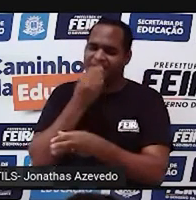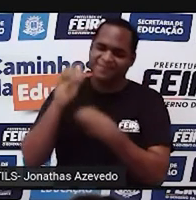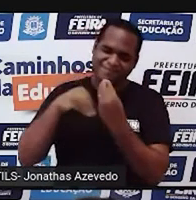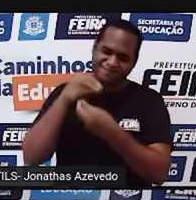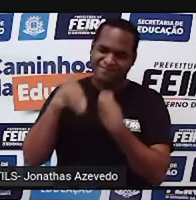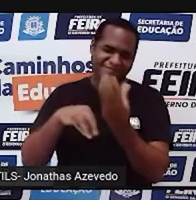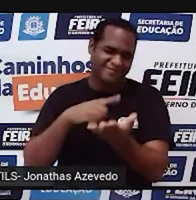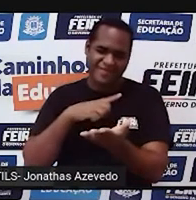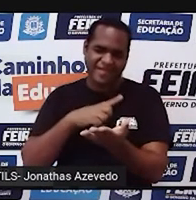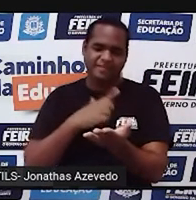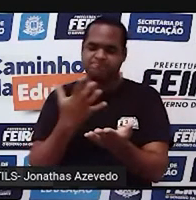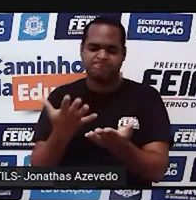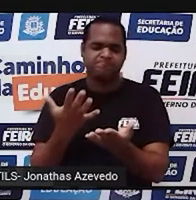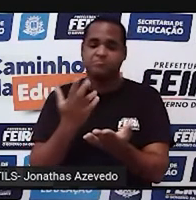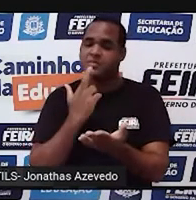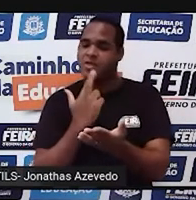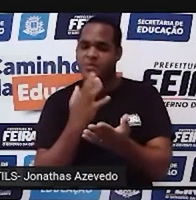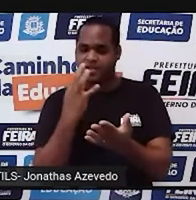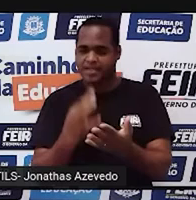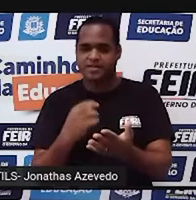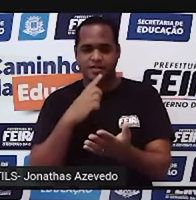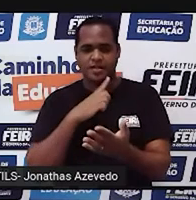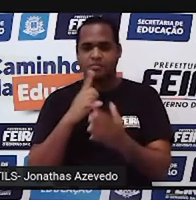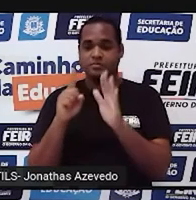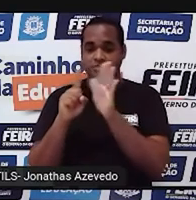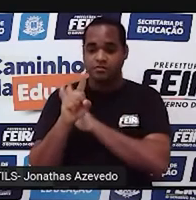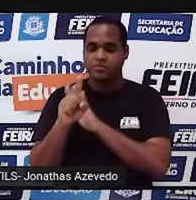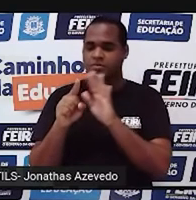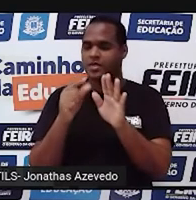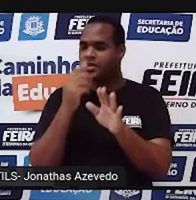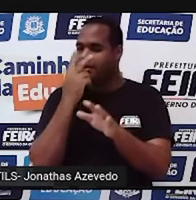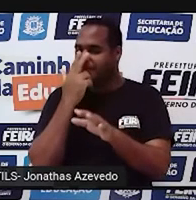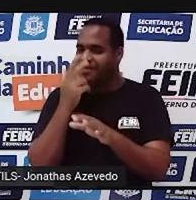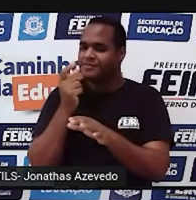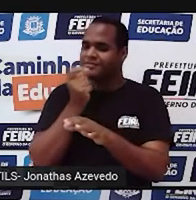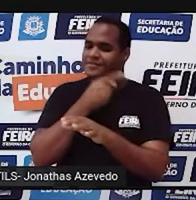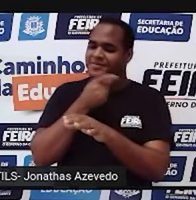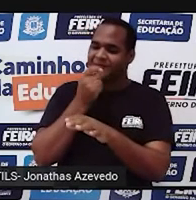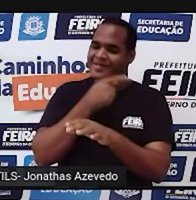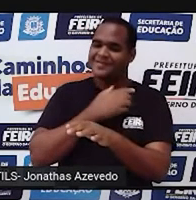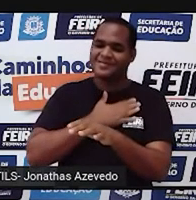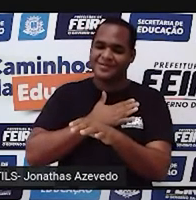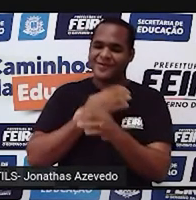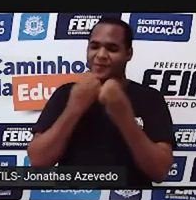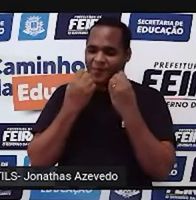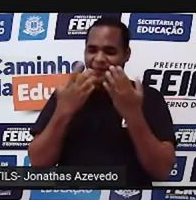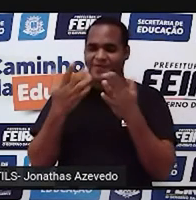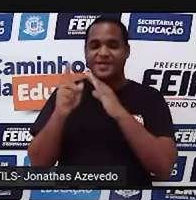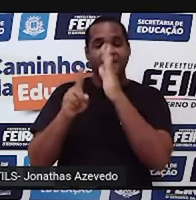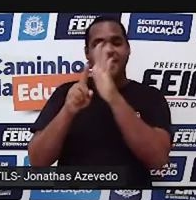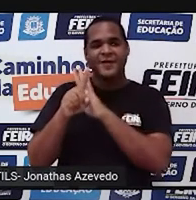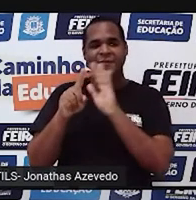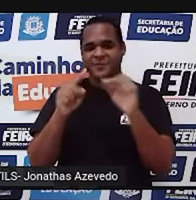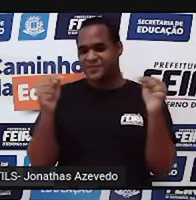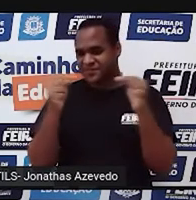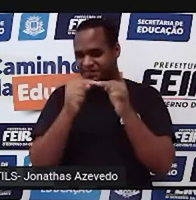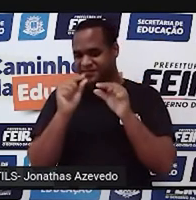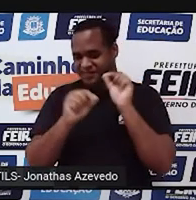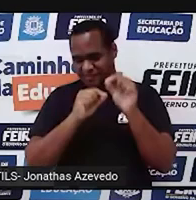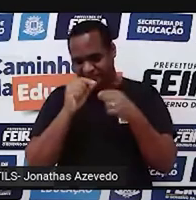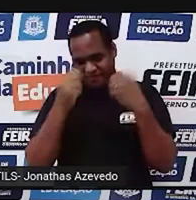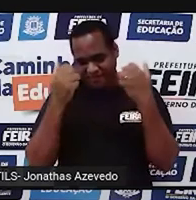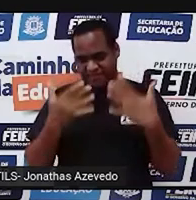né? E a resposta dessa pergunta, ela é um tanto engraçada, né, para a pergunta que foi feita, tá?